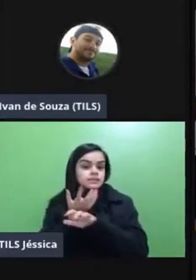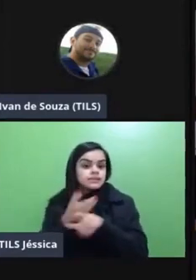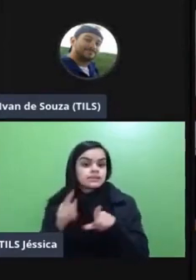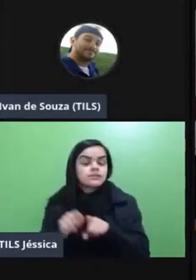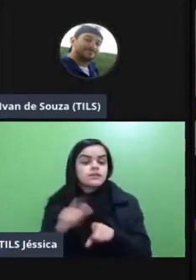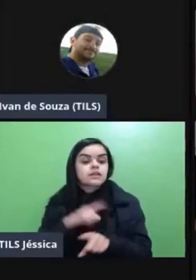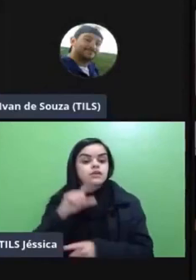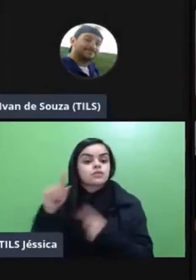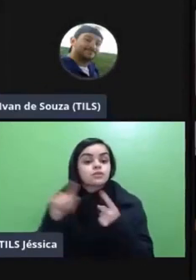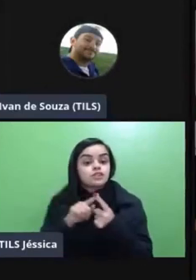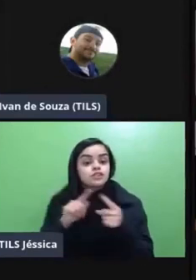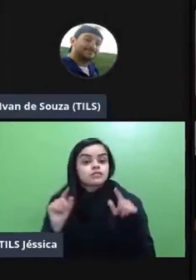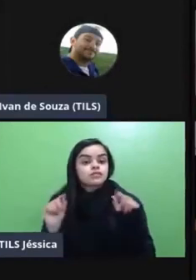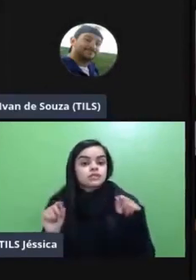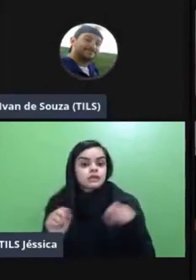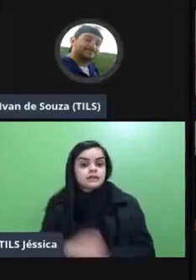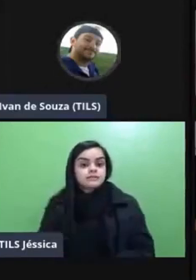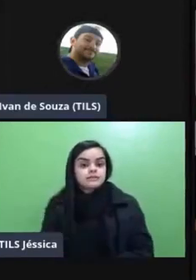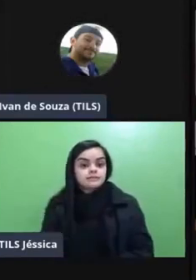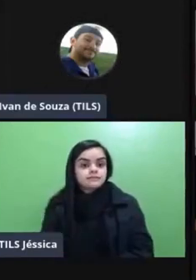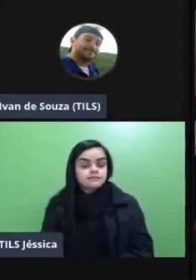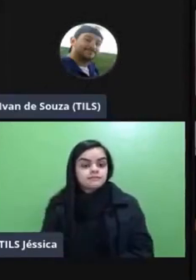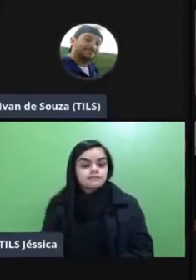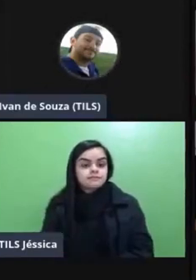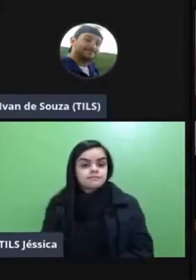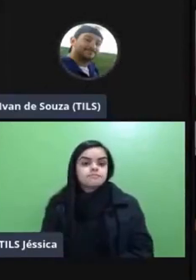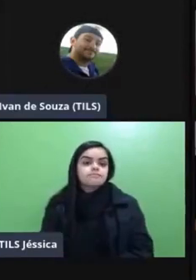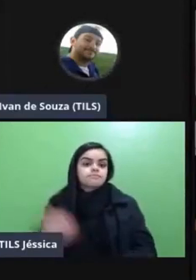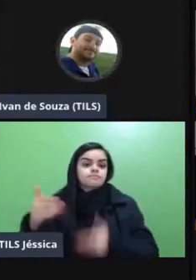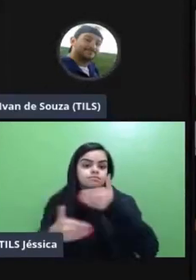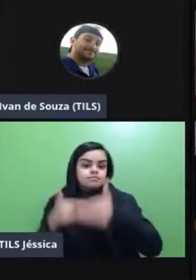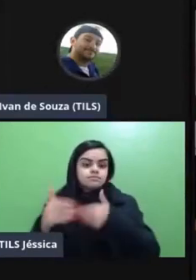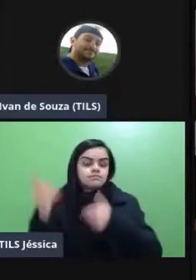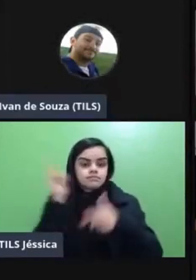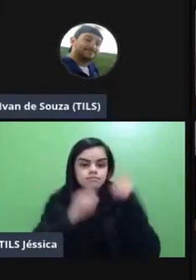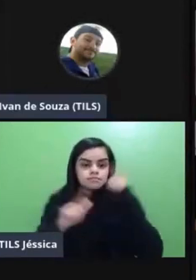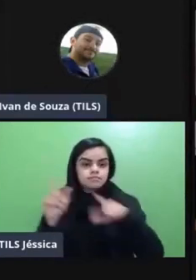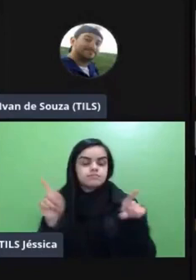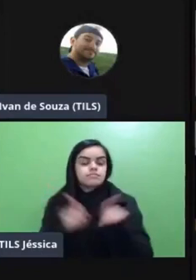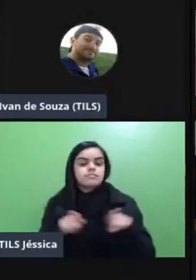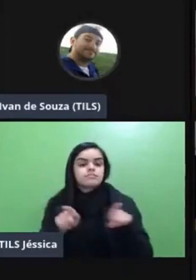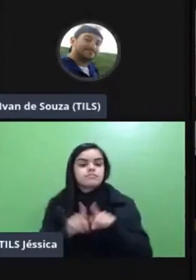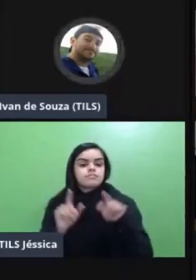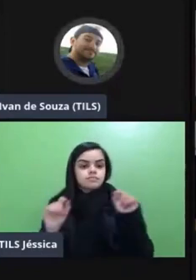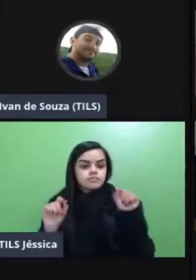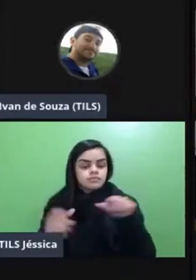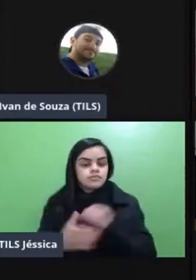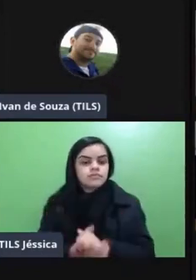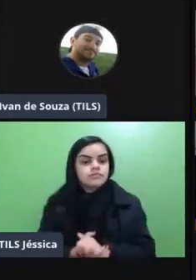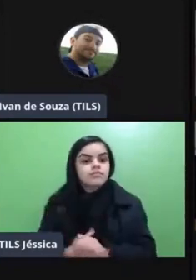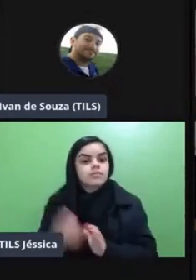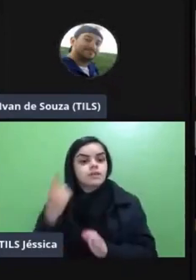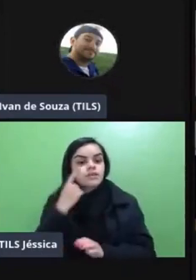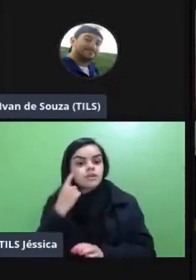objetivos né a serem aí desenvolvidos alcançados então é eu olho para essa